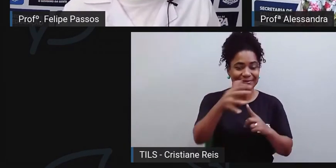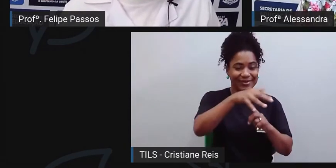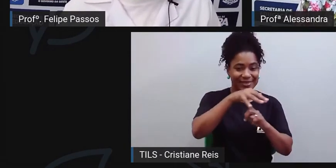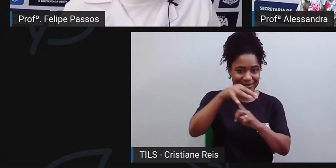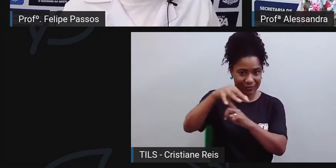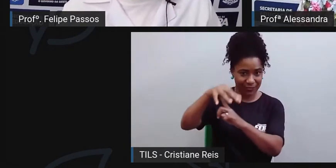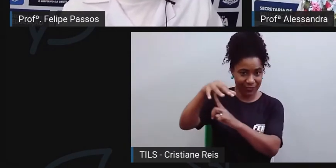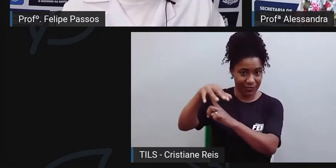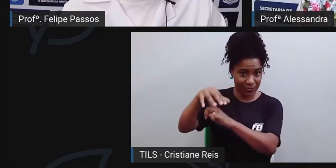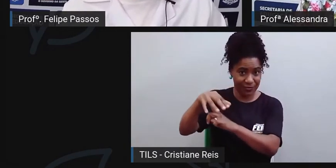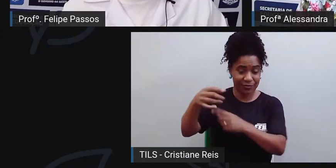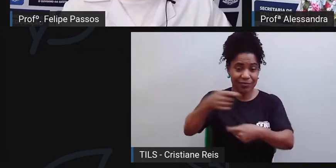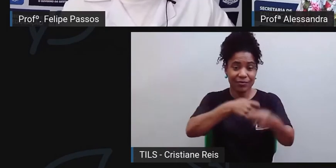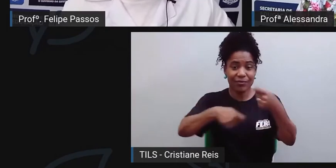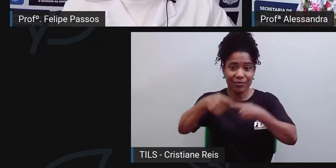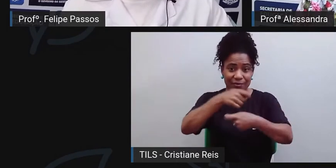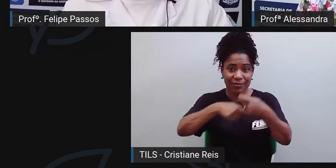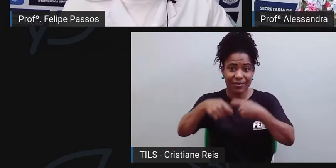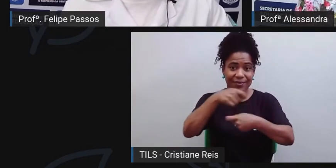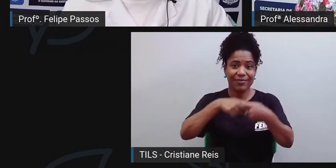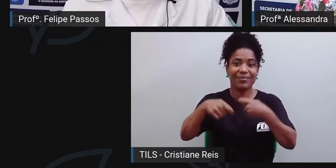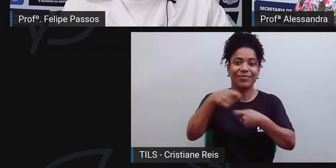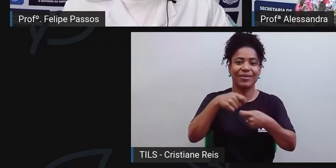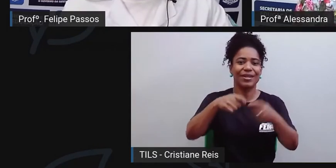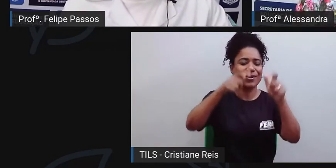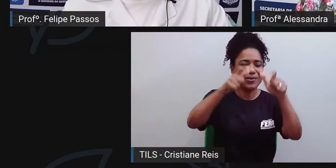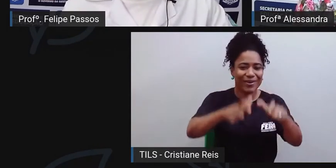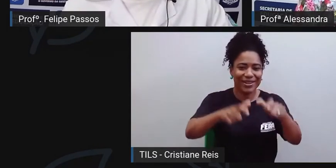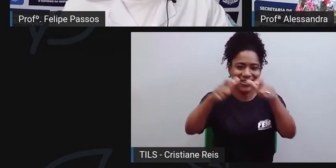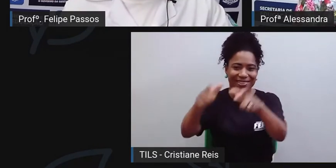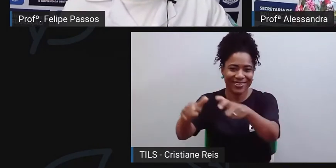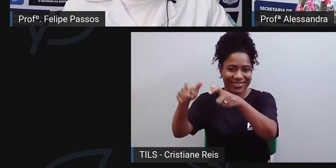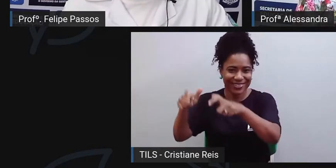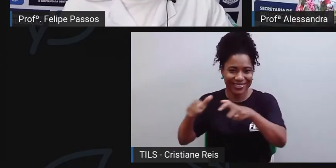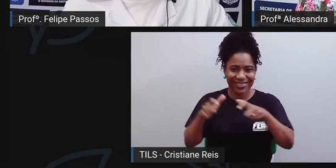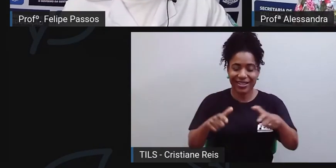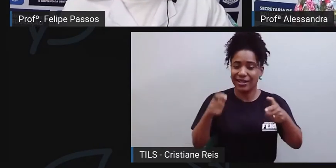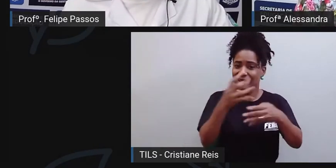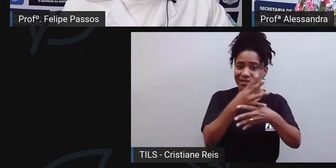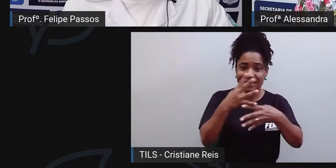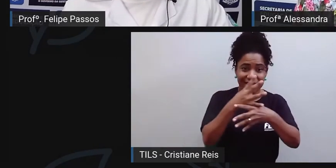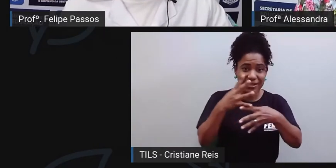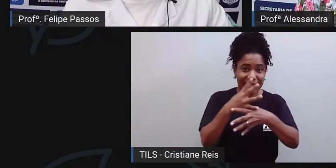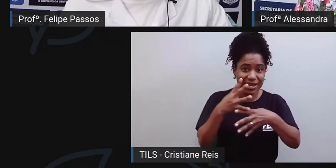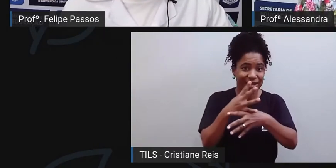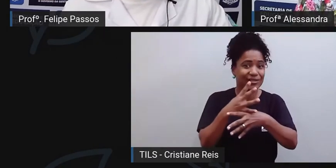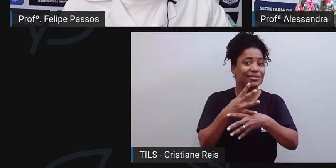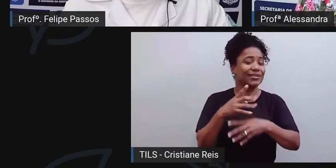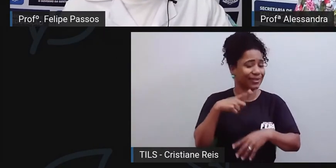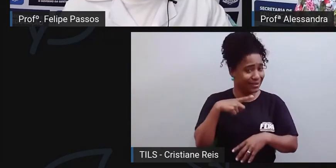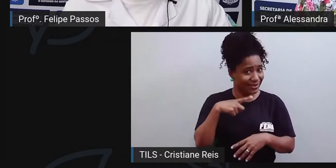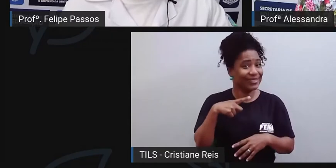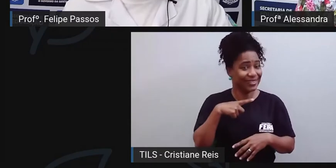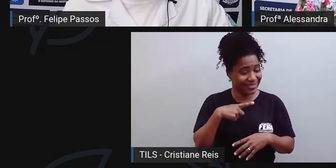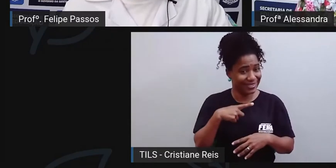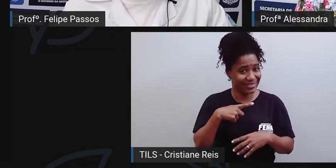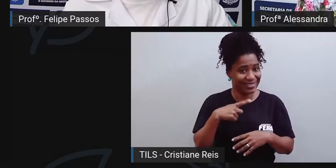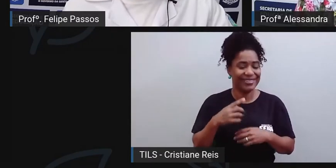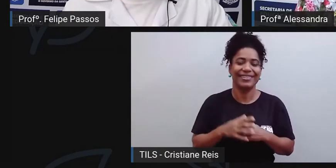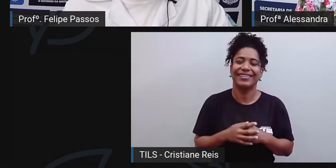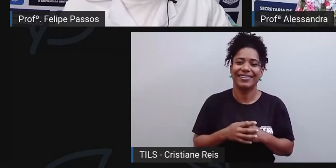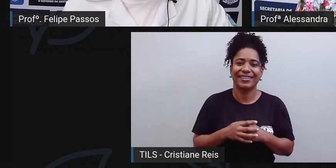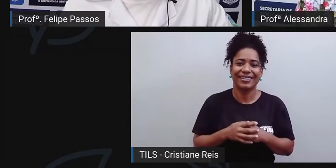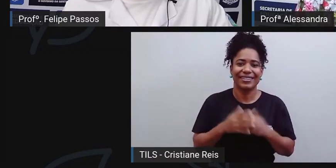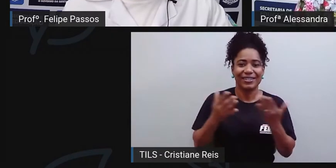A Feira Livre, ela está praticamente em todas as cidades. Até hoje, eu acho que são muito